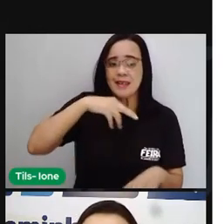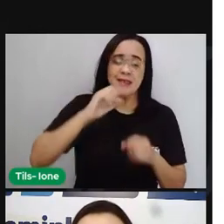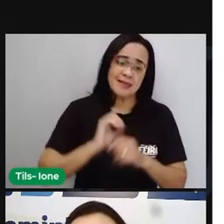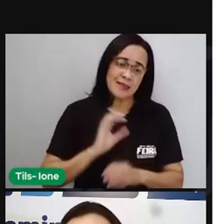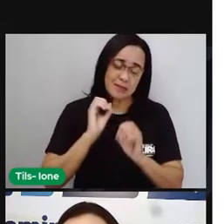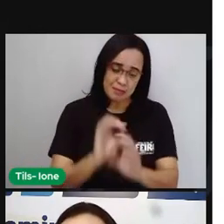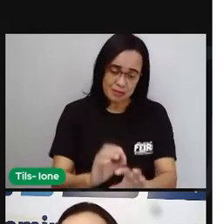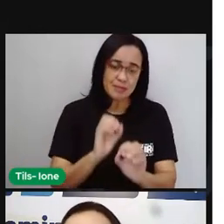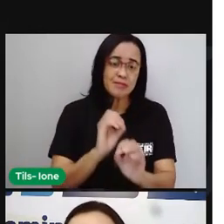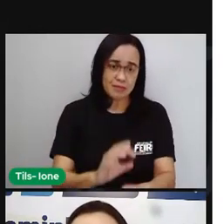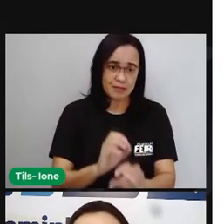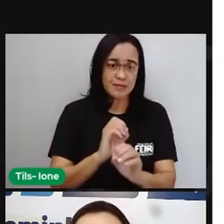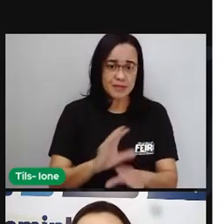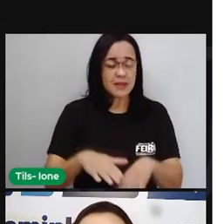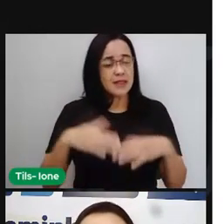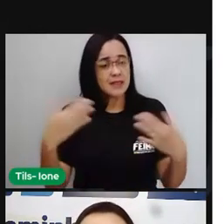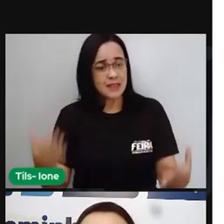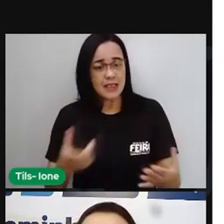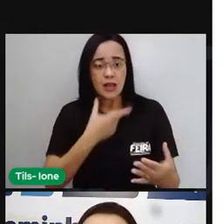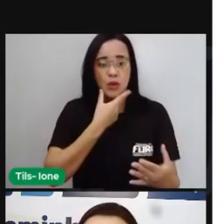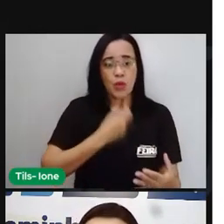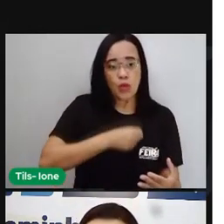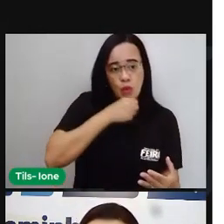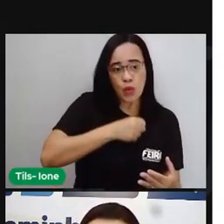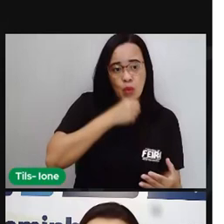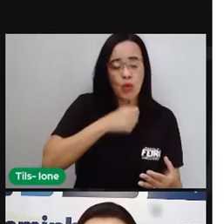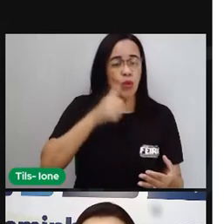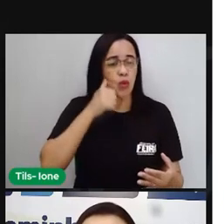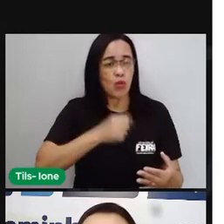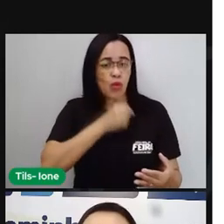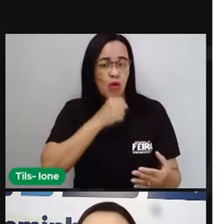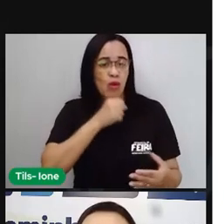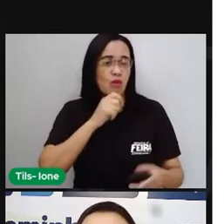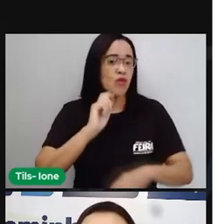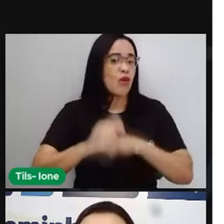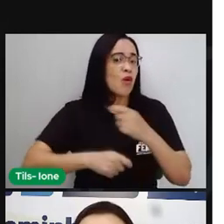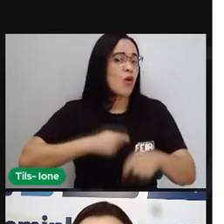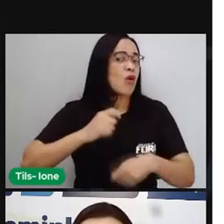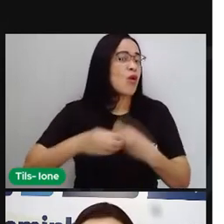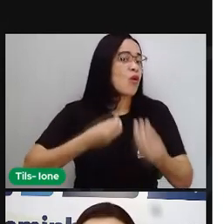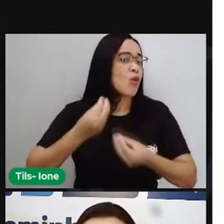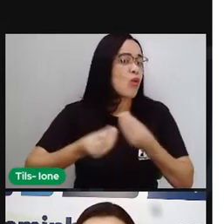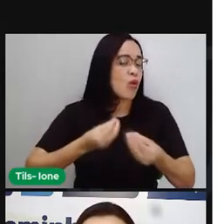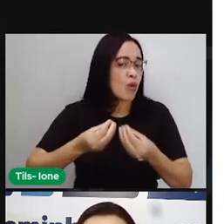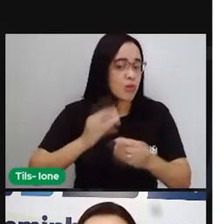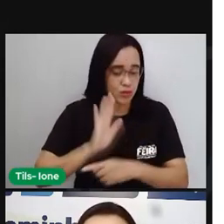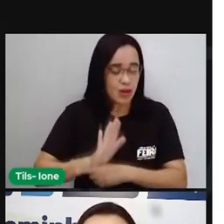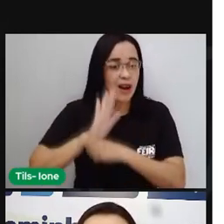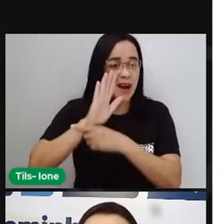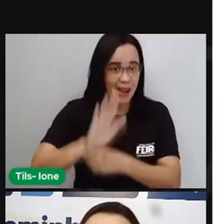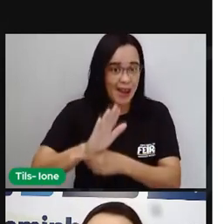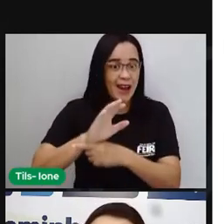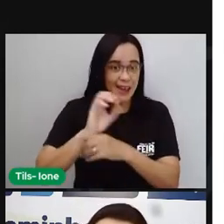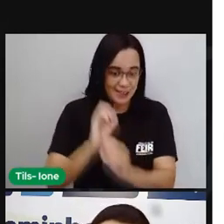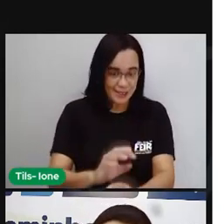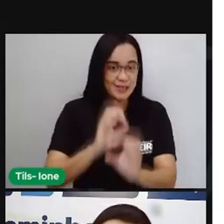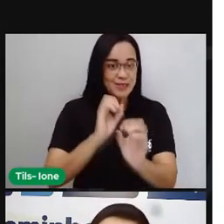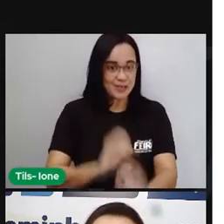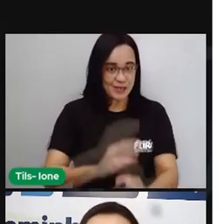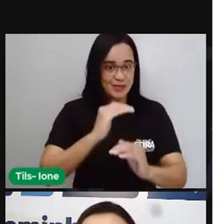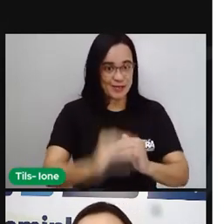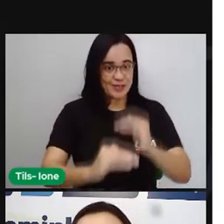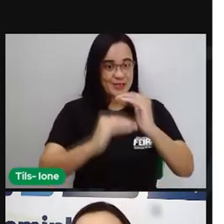avós, tanto avô quanto avó, são a base de uma família. Ajudam na criação dos netos e muitas